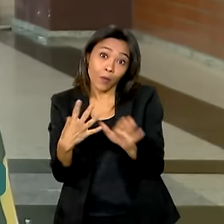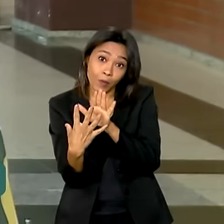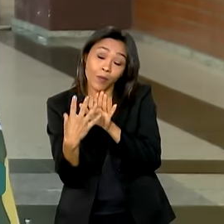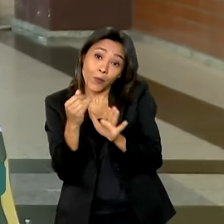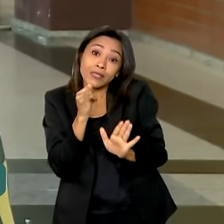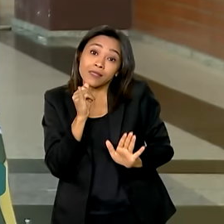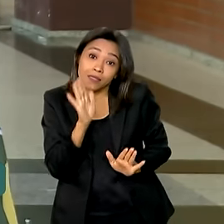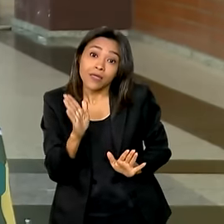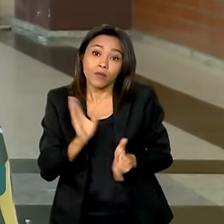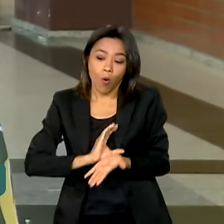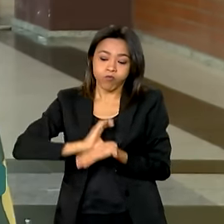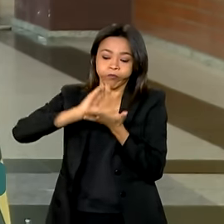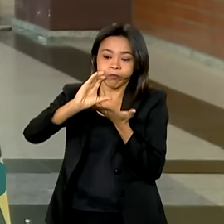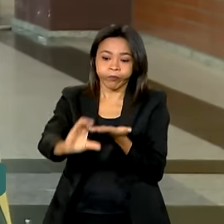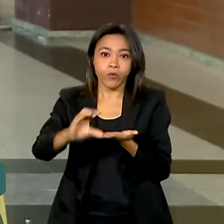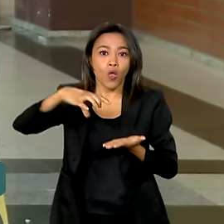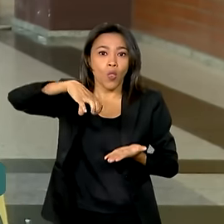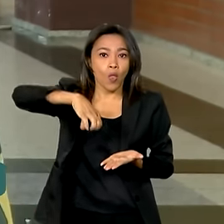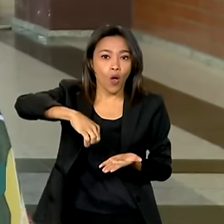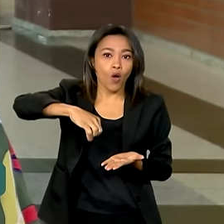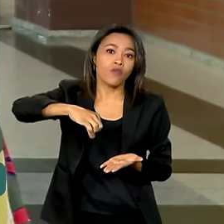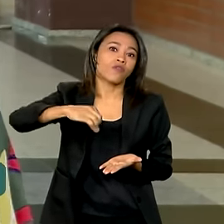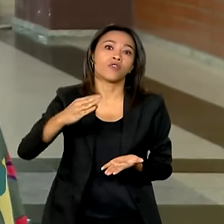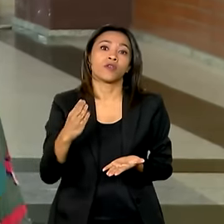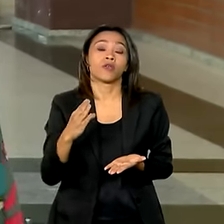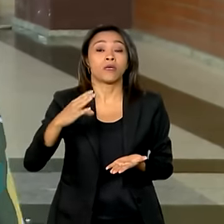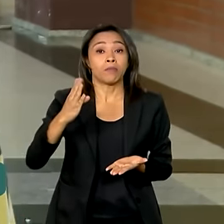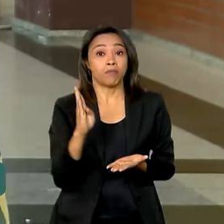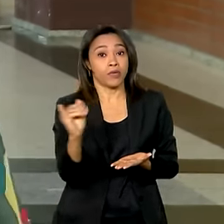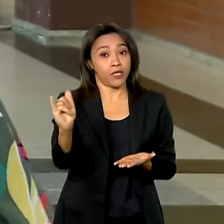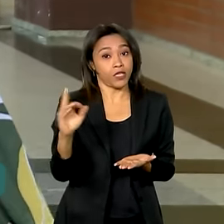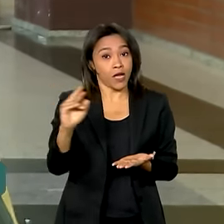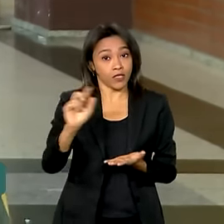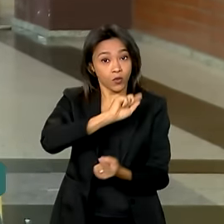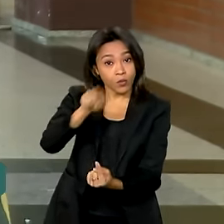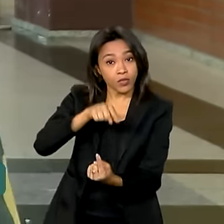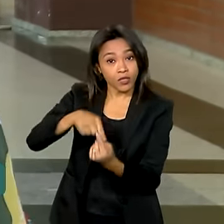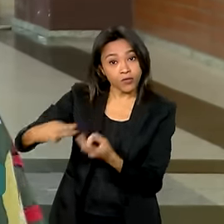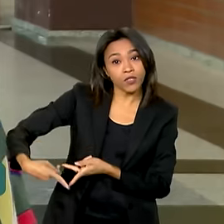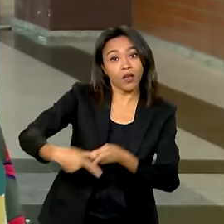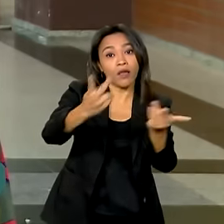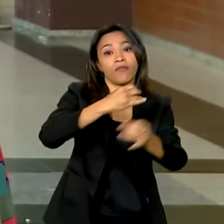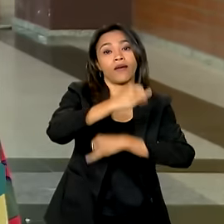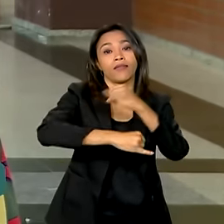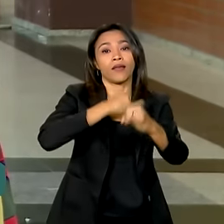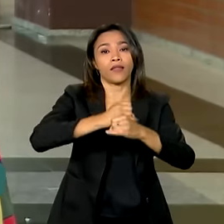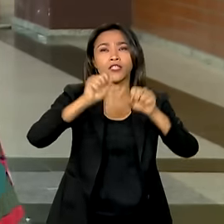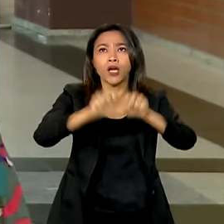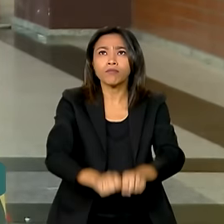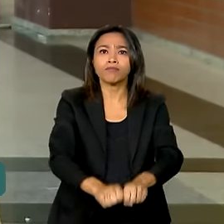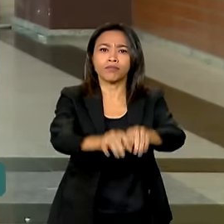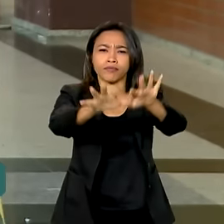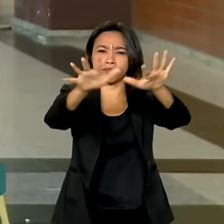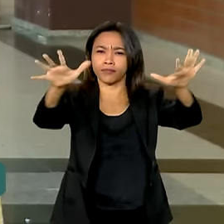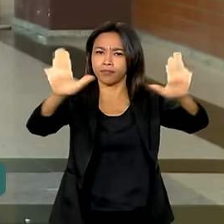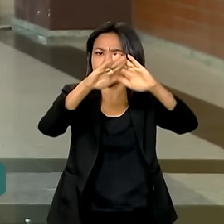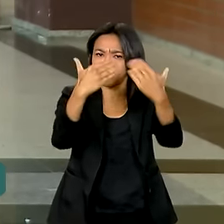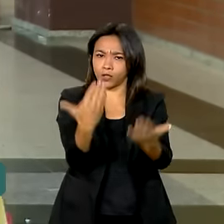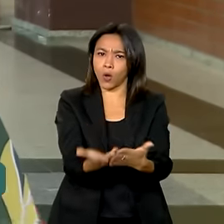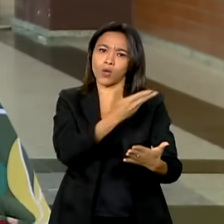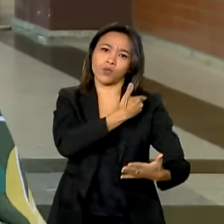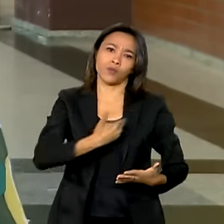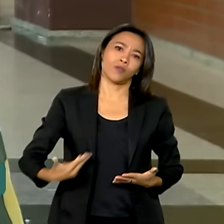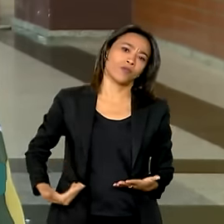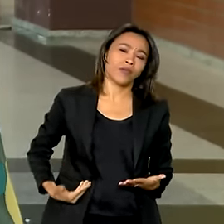investimento de quase 9 bilhões de reais e a meta de levar internet a todas as instituições públicas de